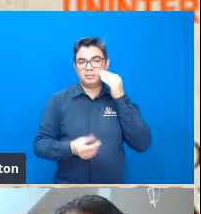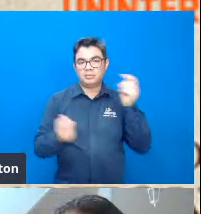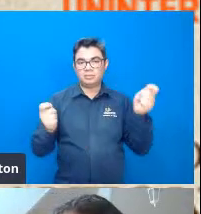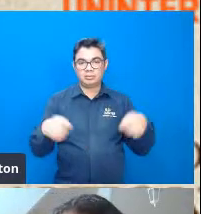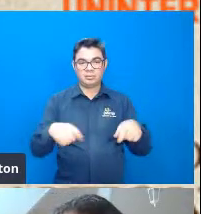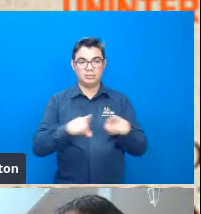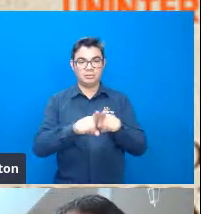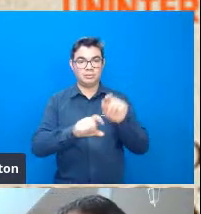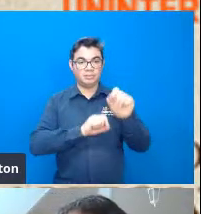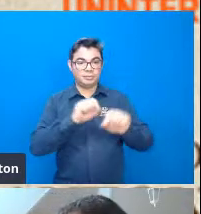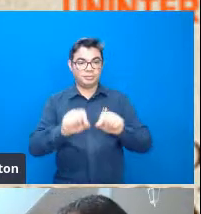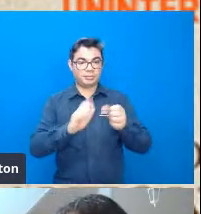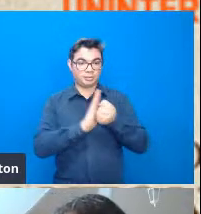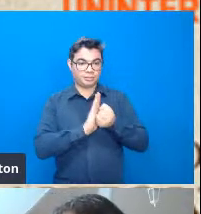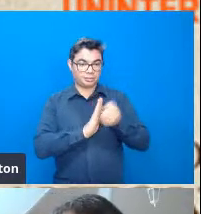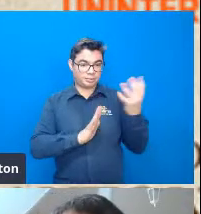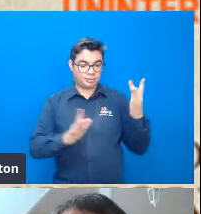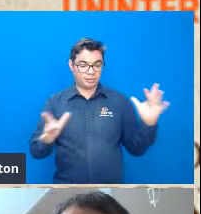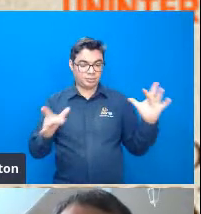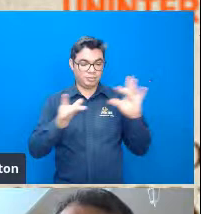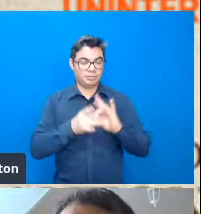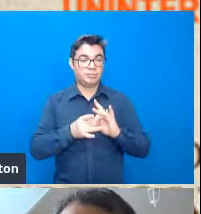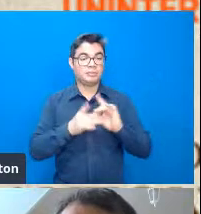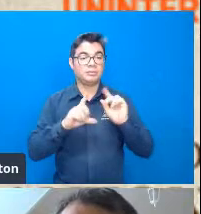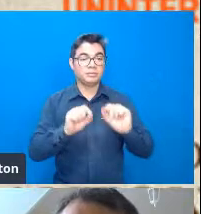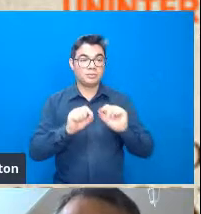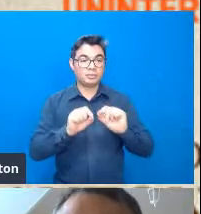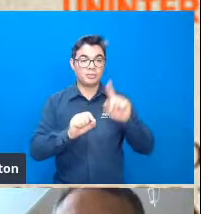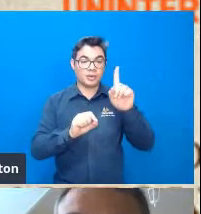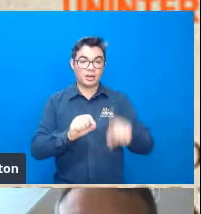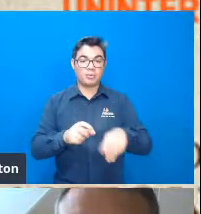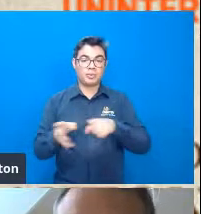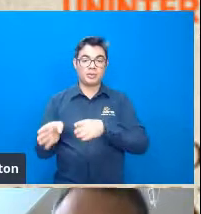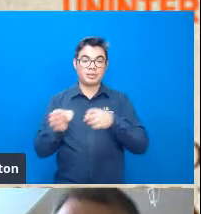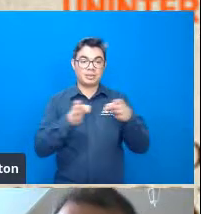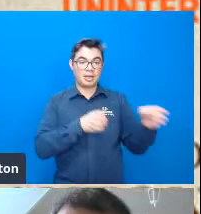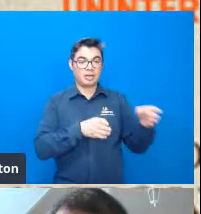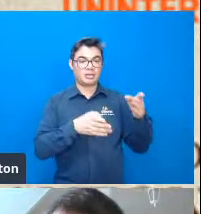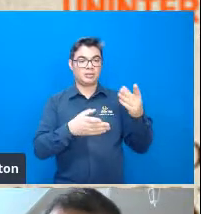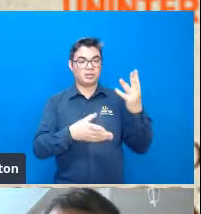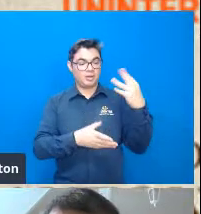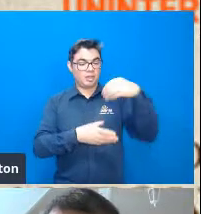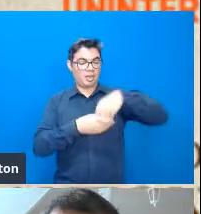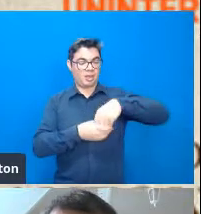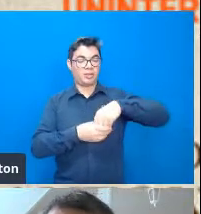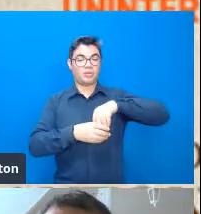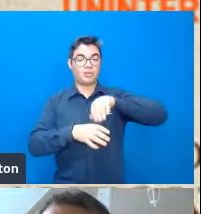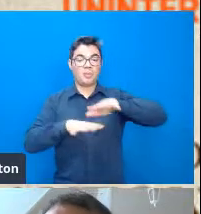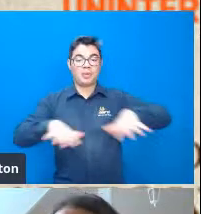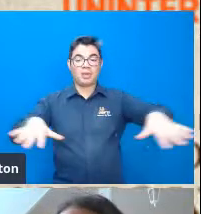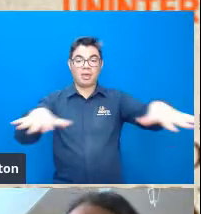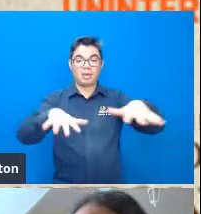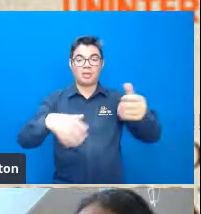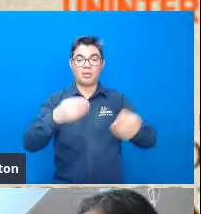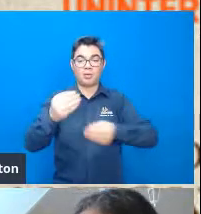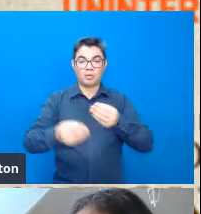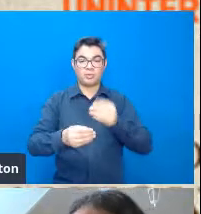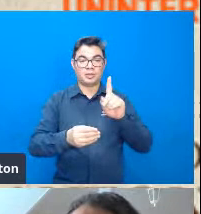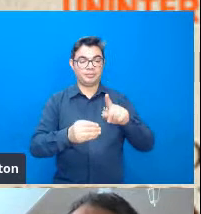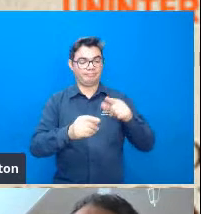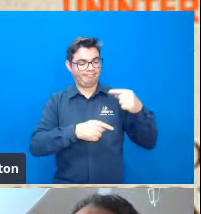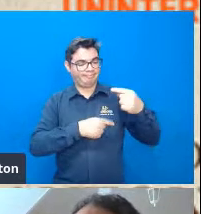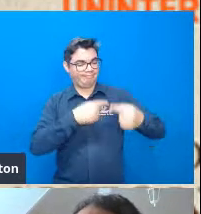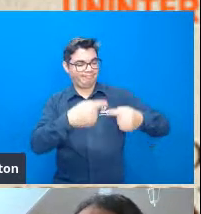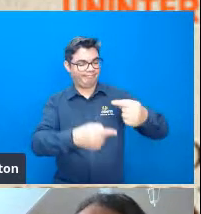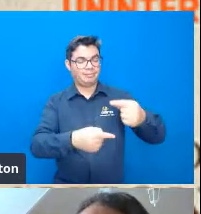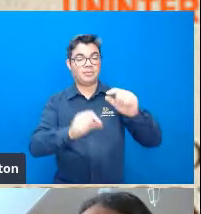daquele número em relação aos processos e a gênese evolutiva daquele ambiente então essa é a ideia